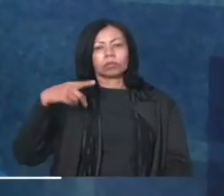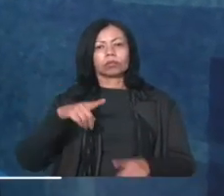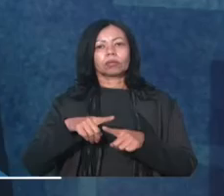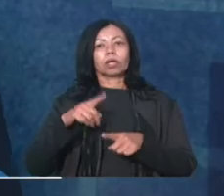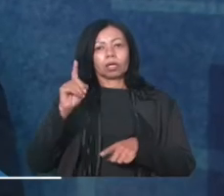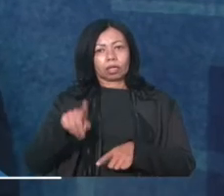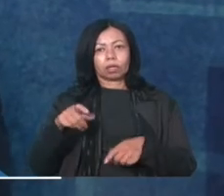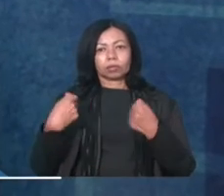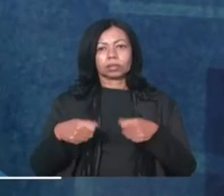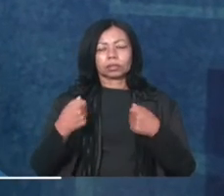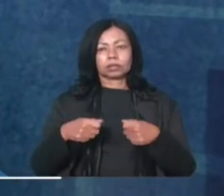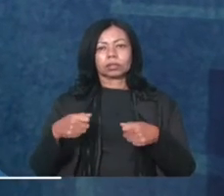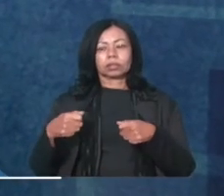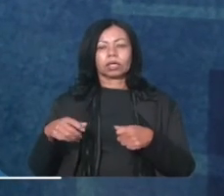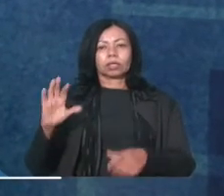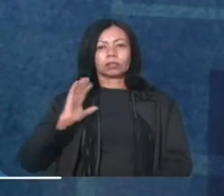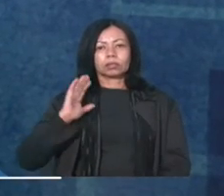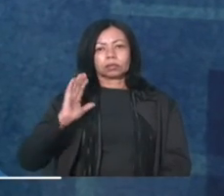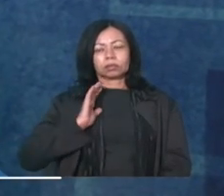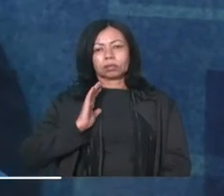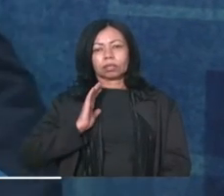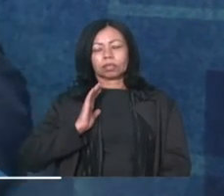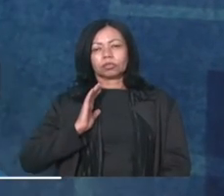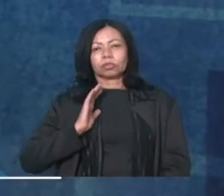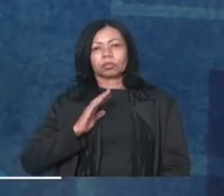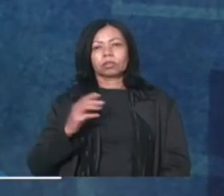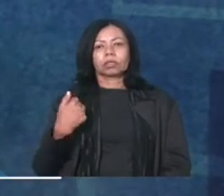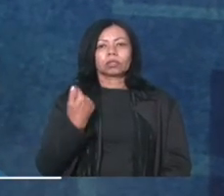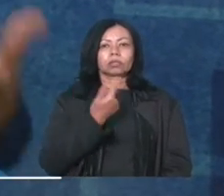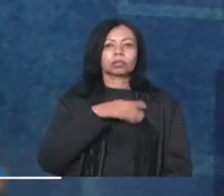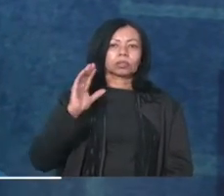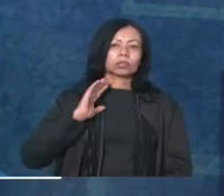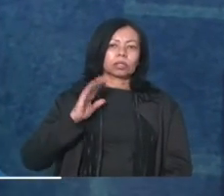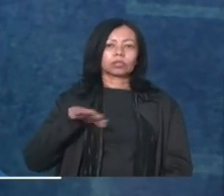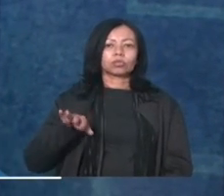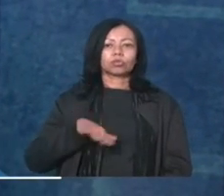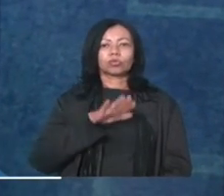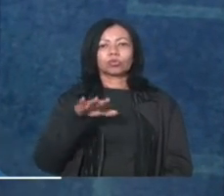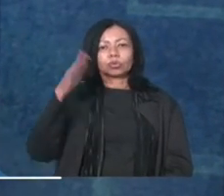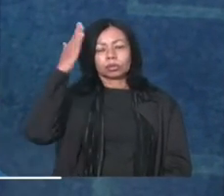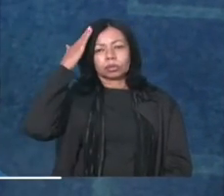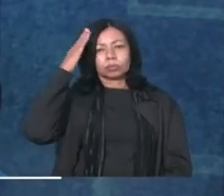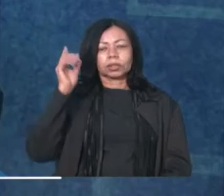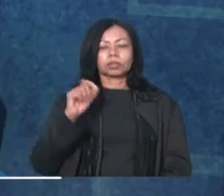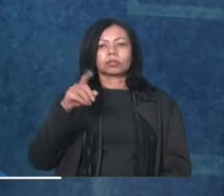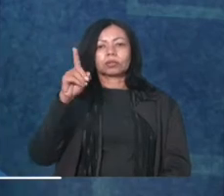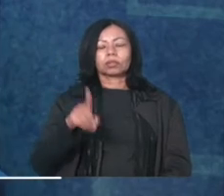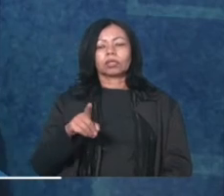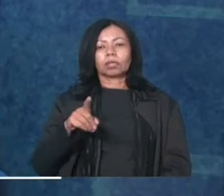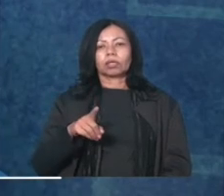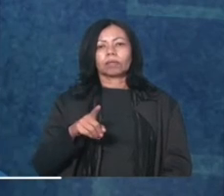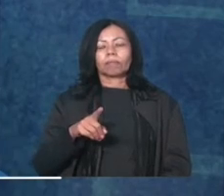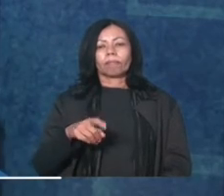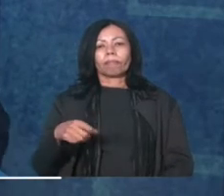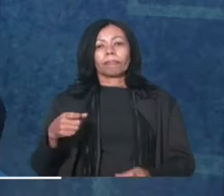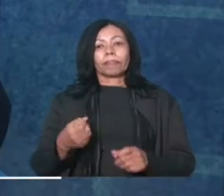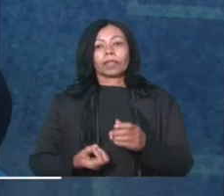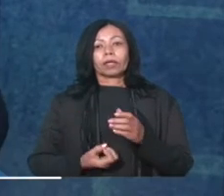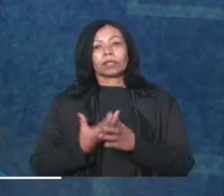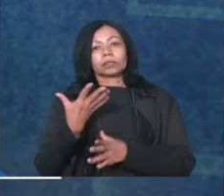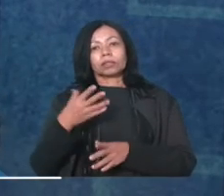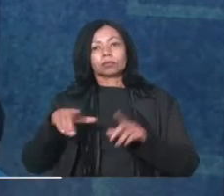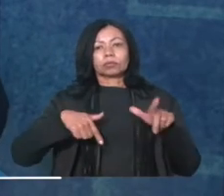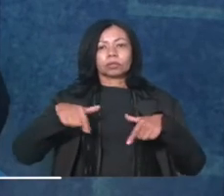necessidade da região, do município, a nossa cidade, todos sabem disso, que é uma grande fonte de geração de